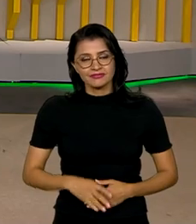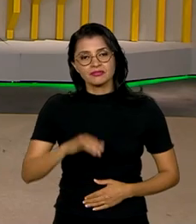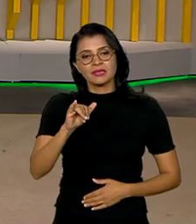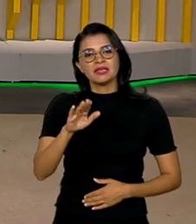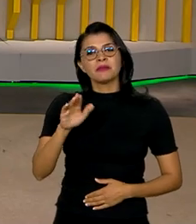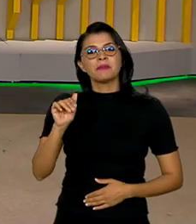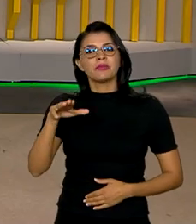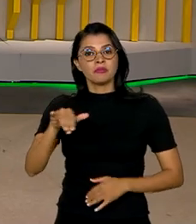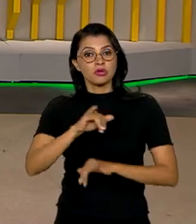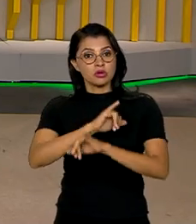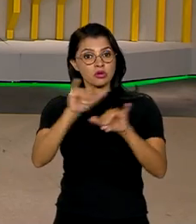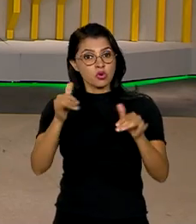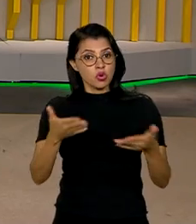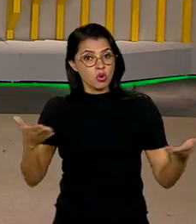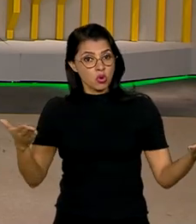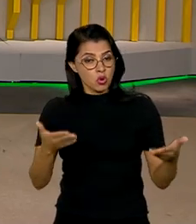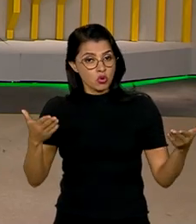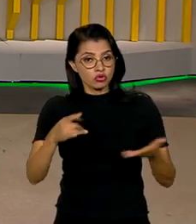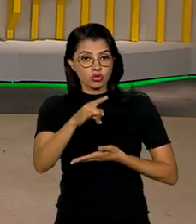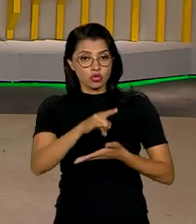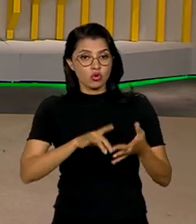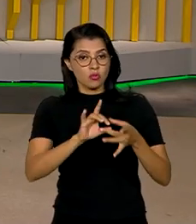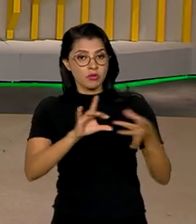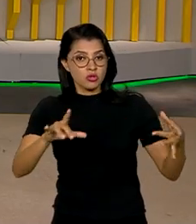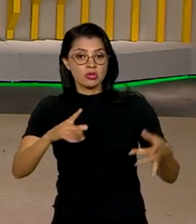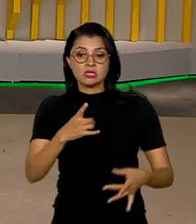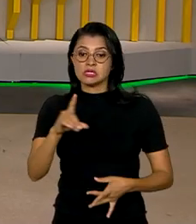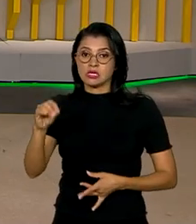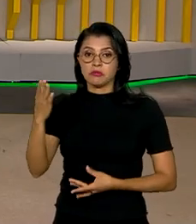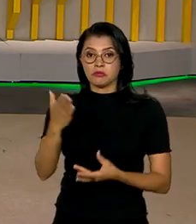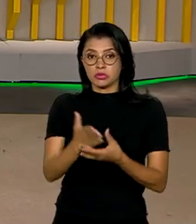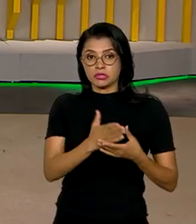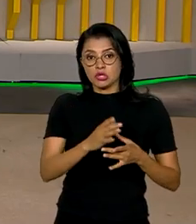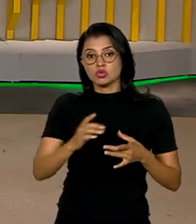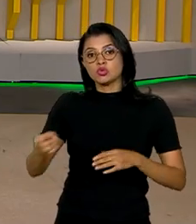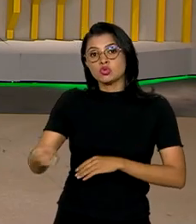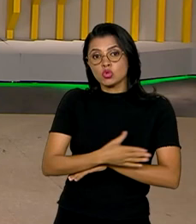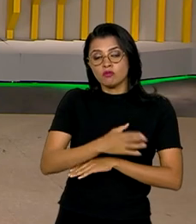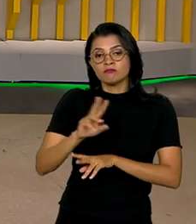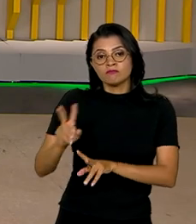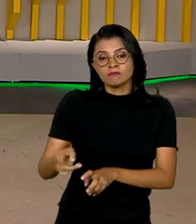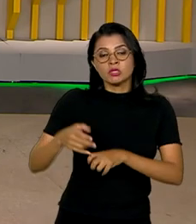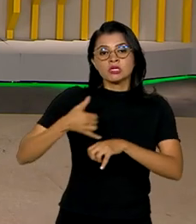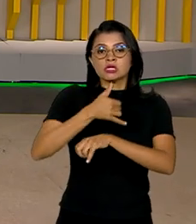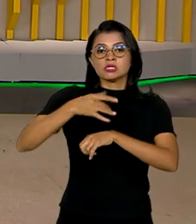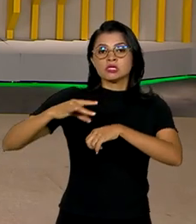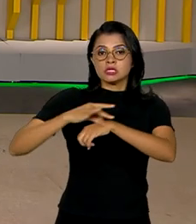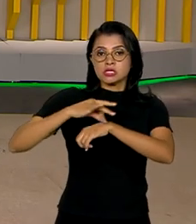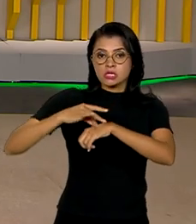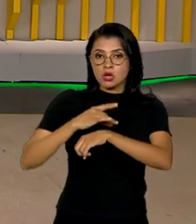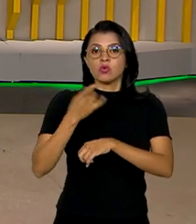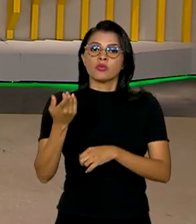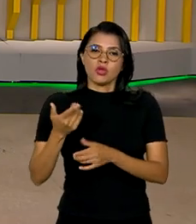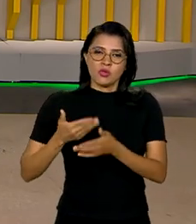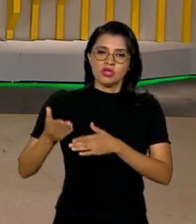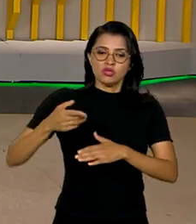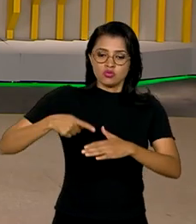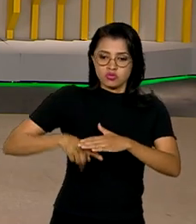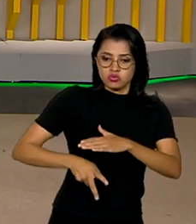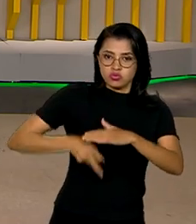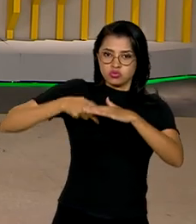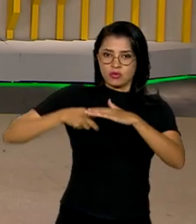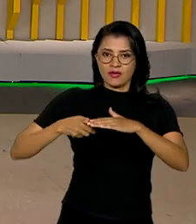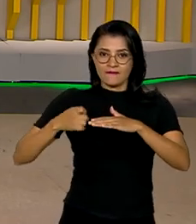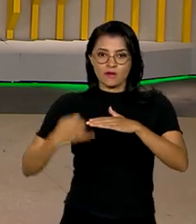O Ibama anunciou hoje o licenciamento de 100 processos novos de exploração de petróleo, entre eles o início do pré-sal